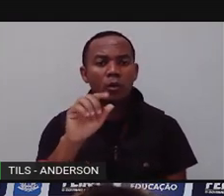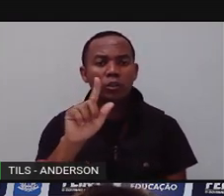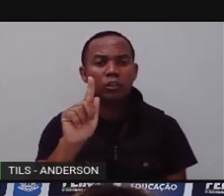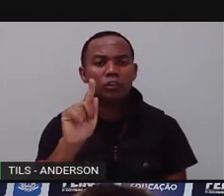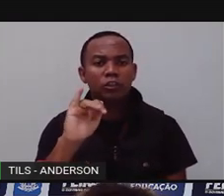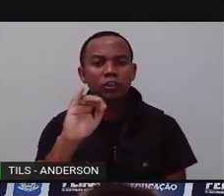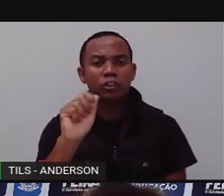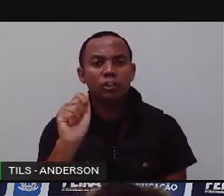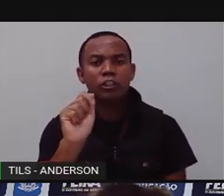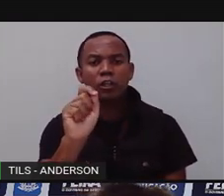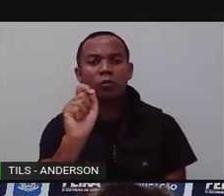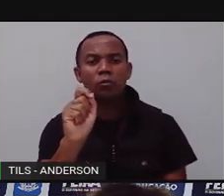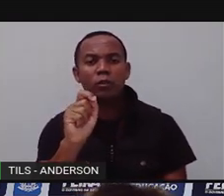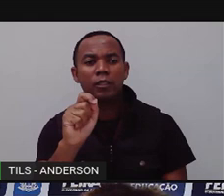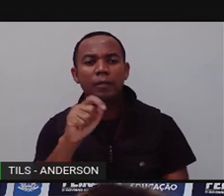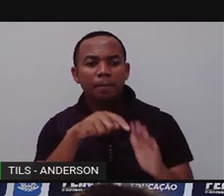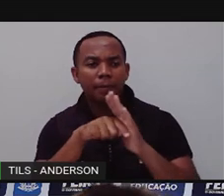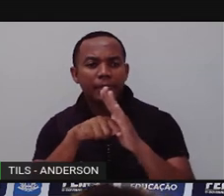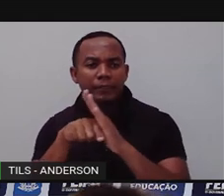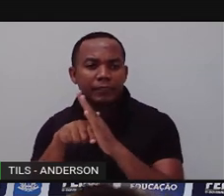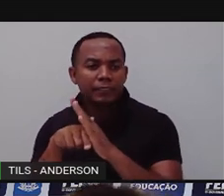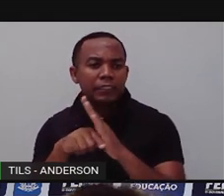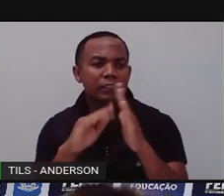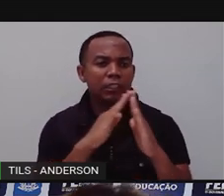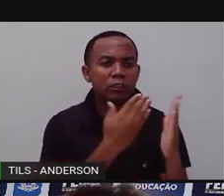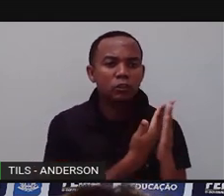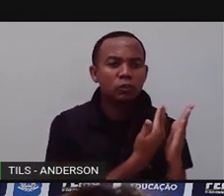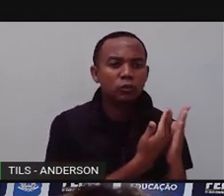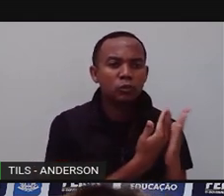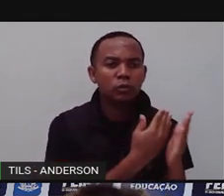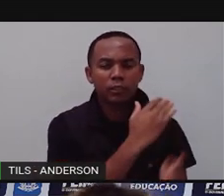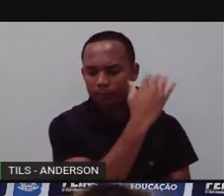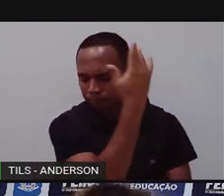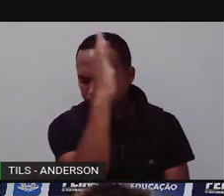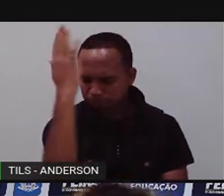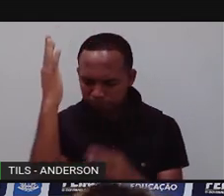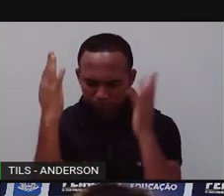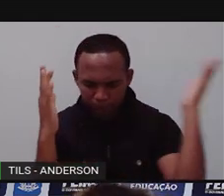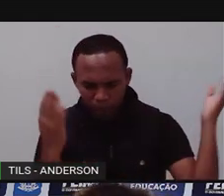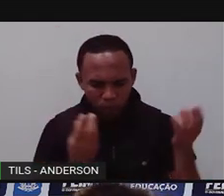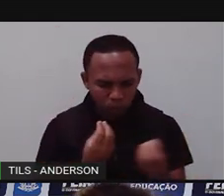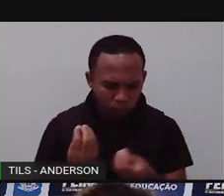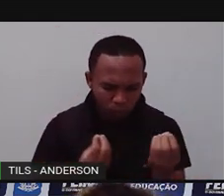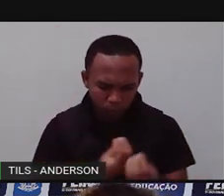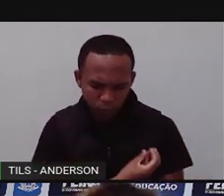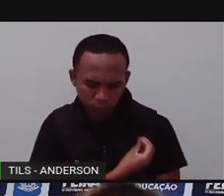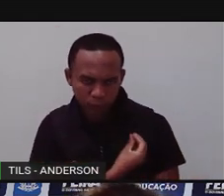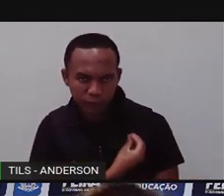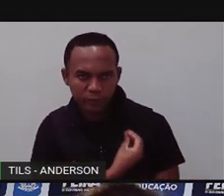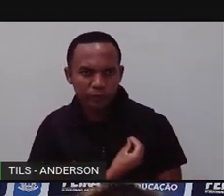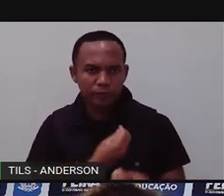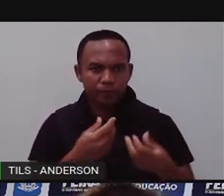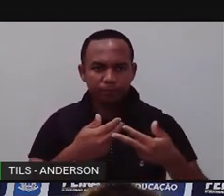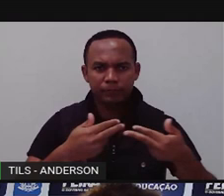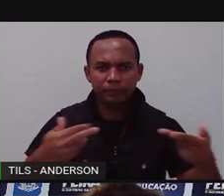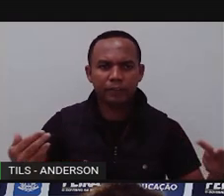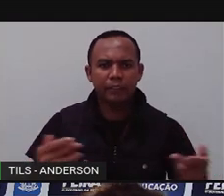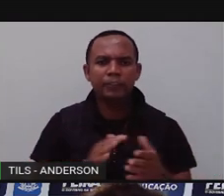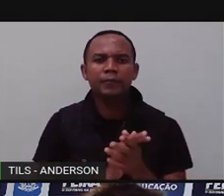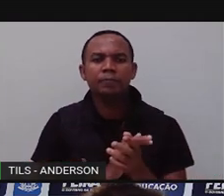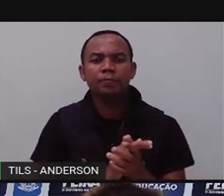né? E dos seres vivos com quem? Com o meio ambiente em que vive. E também acrescenta aí o quê?